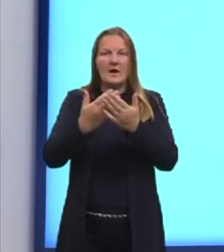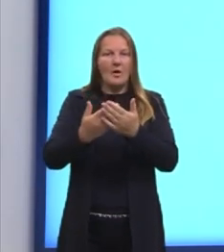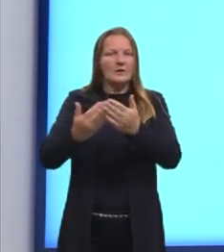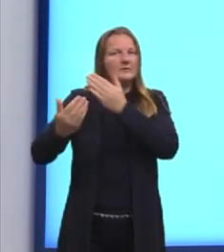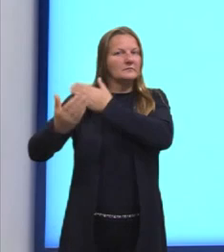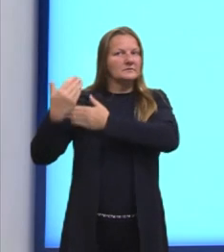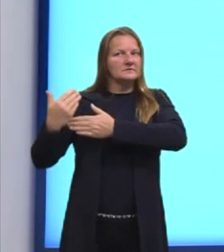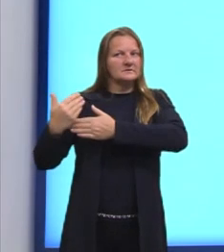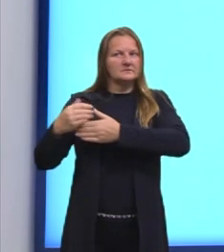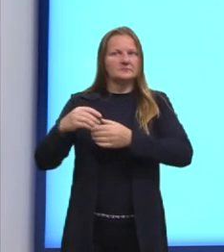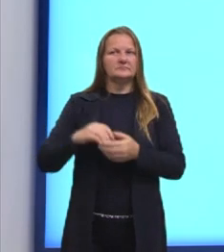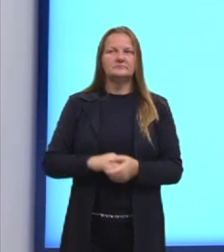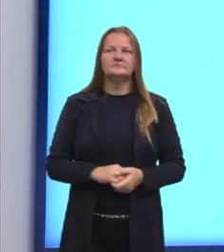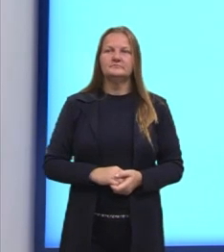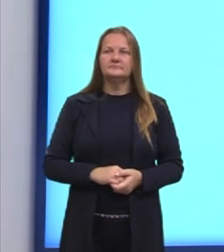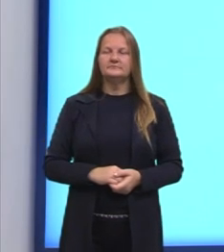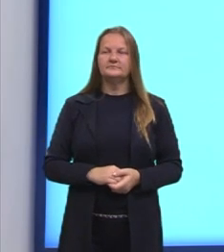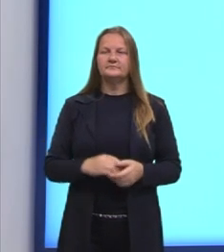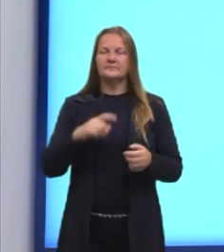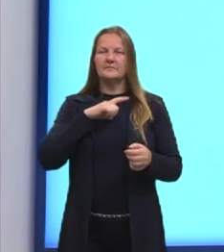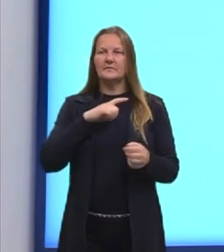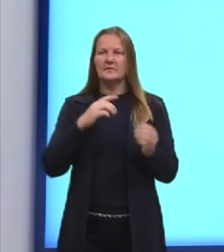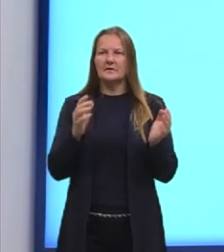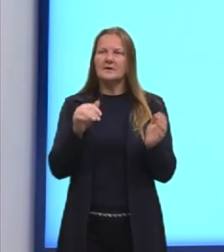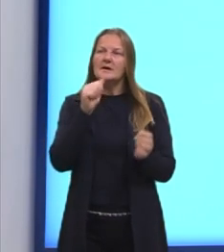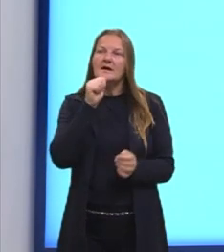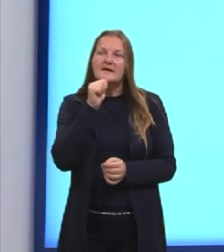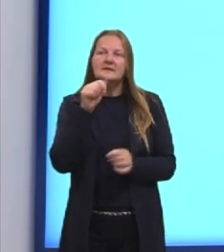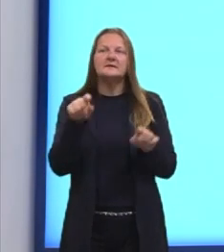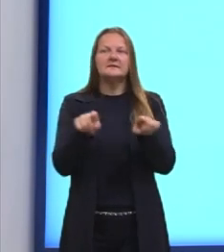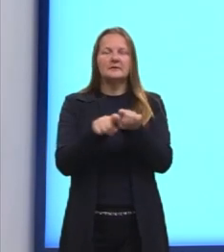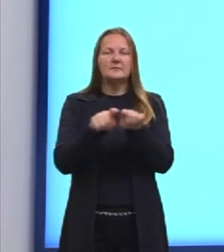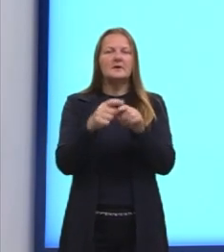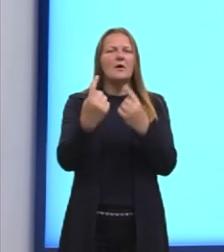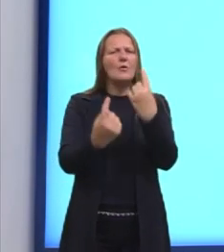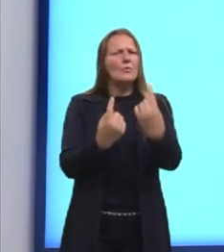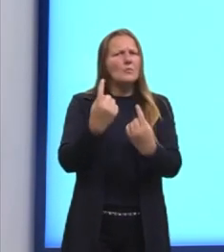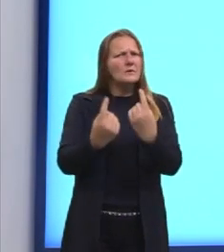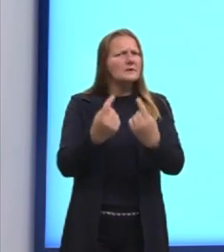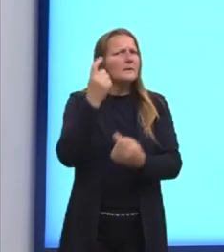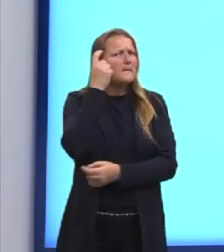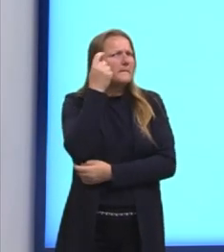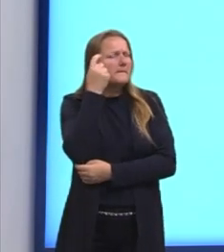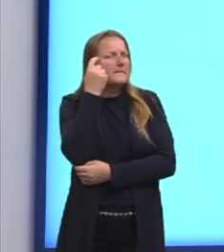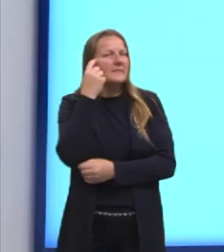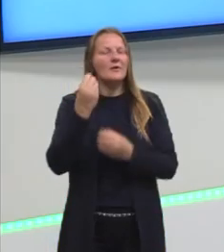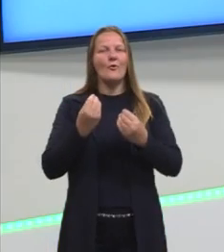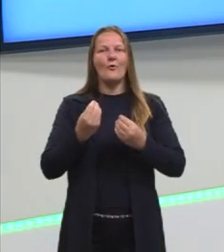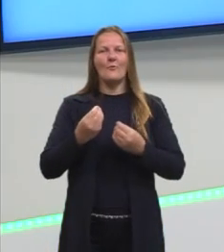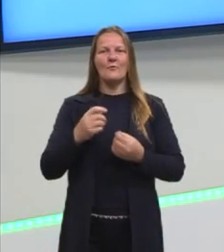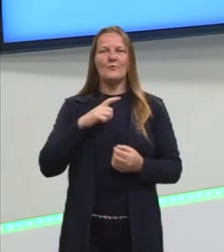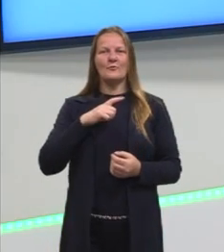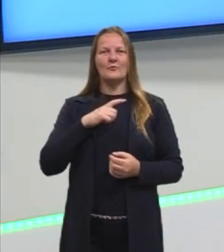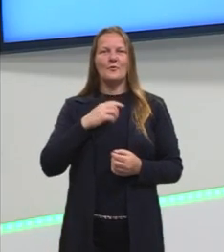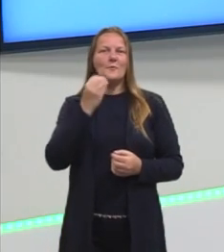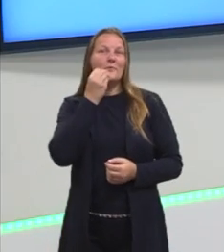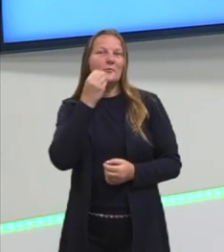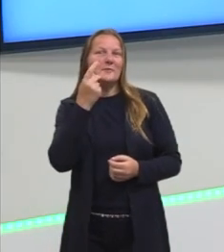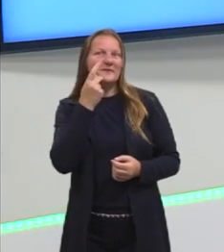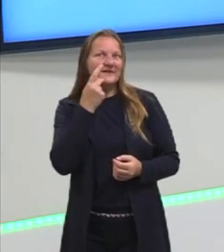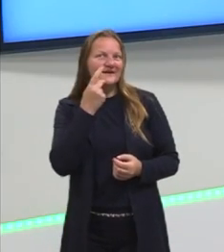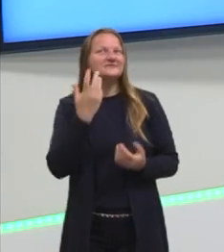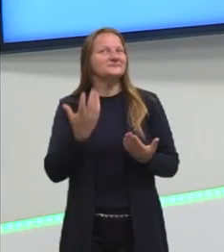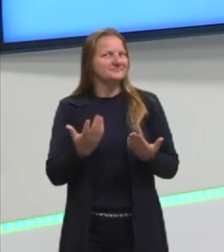anterior. E aí nós temos ainda algumas situações para a gente trabalhar em cima dessa probabilidade